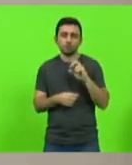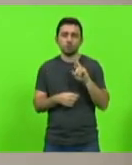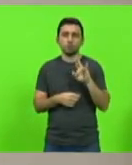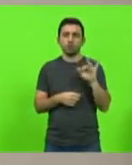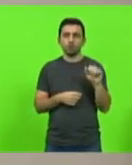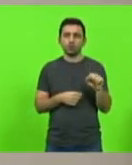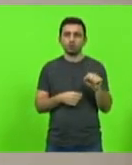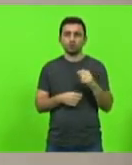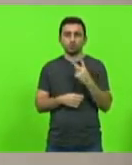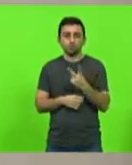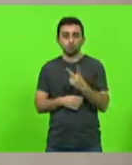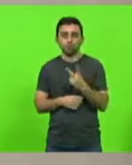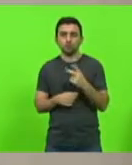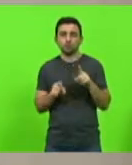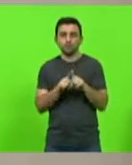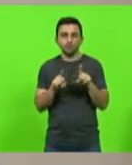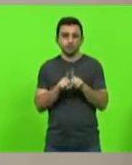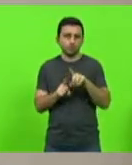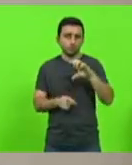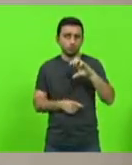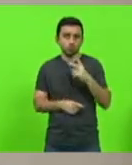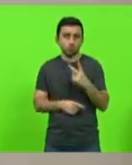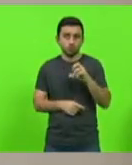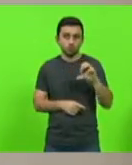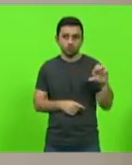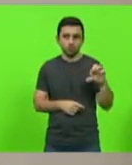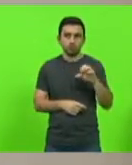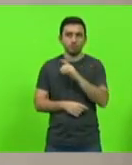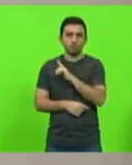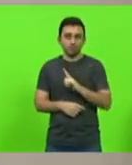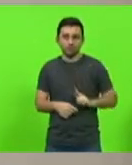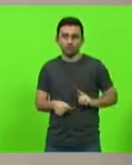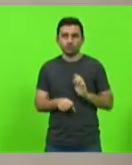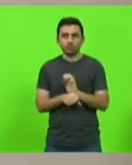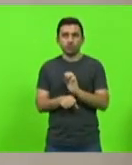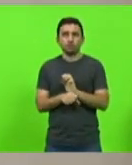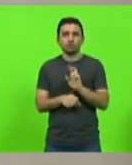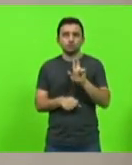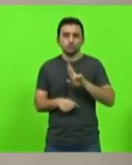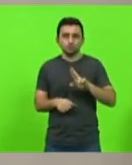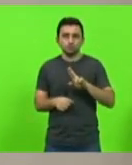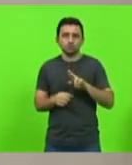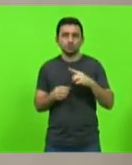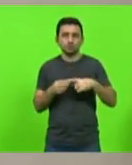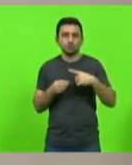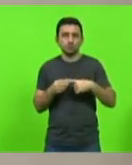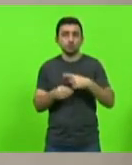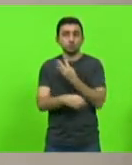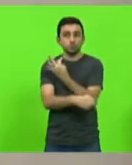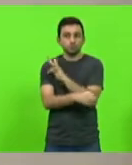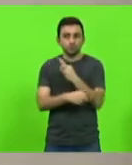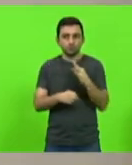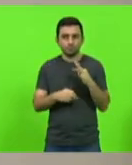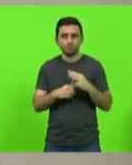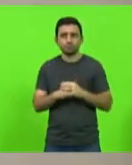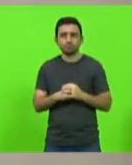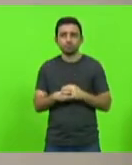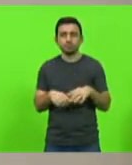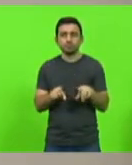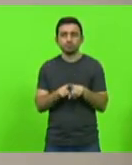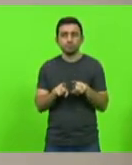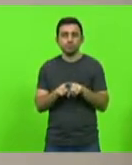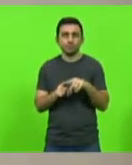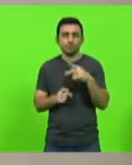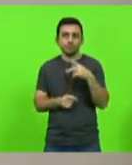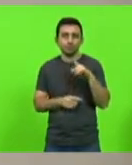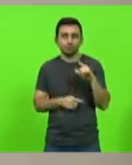de lei 2.99.1 de 2021, autor governo do Estado, autoriza a cessão de uso de imóvel no município de Tubarão. PL 301